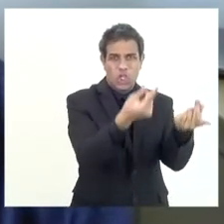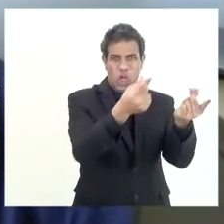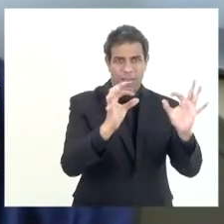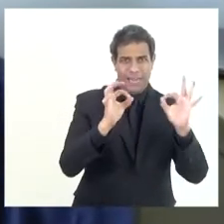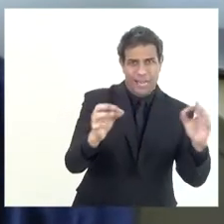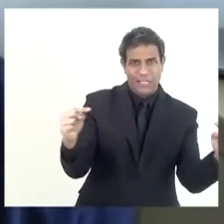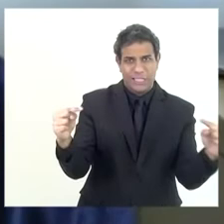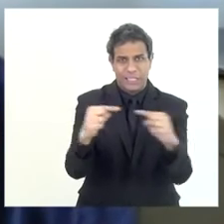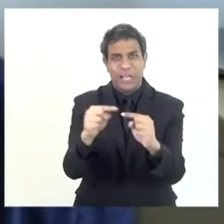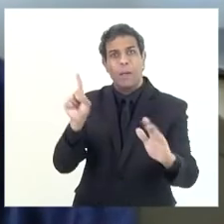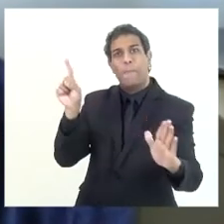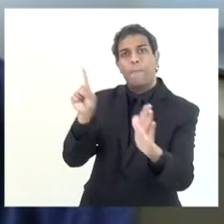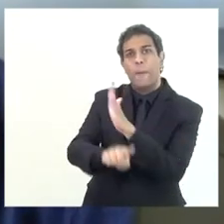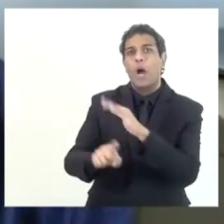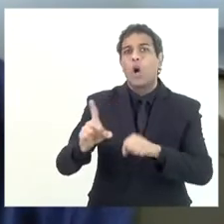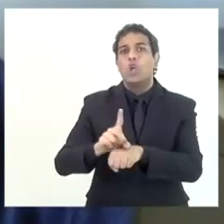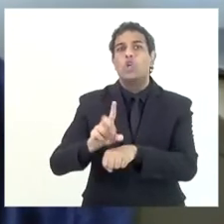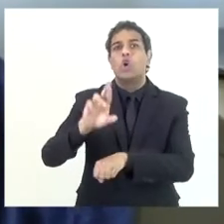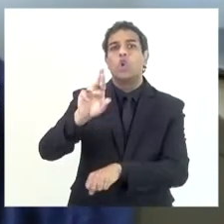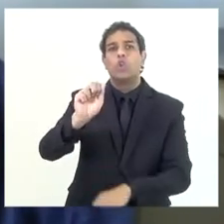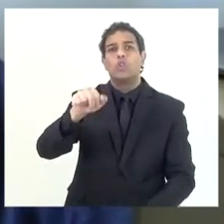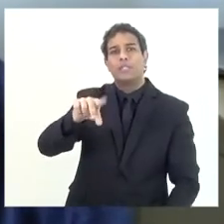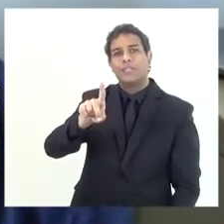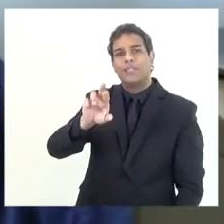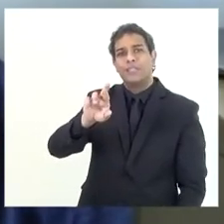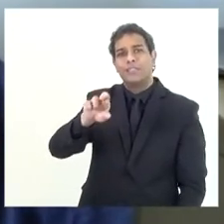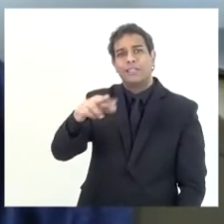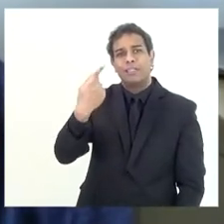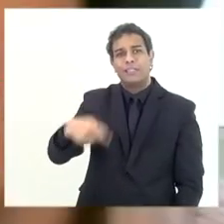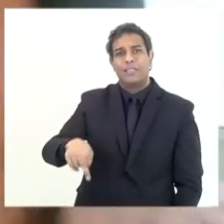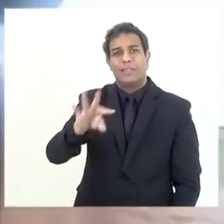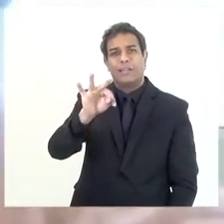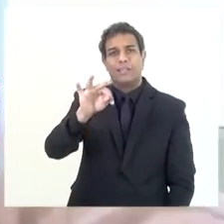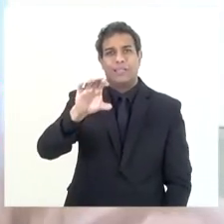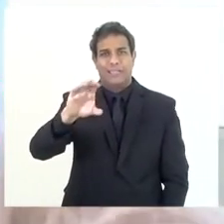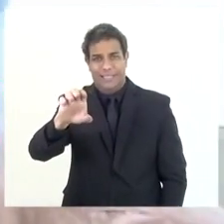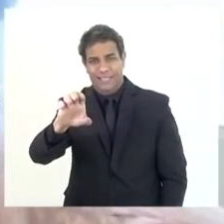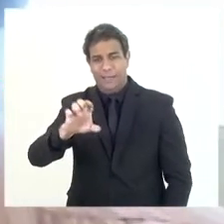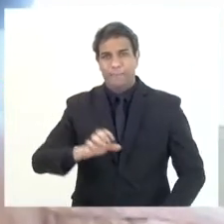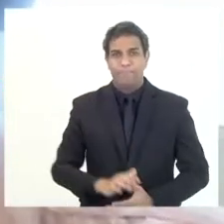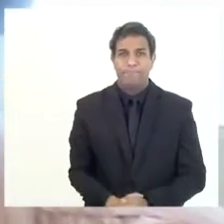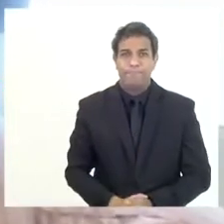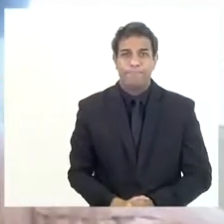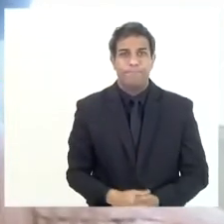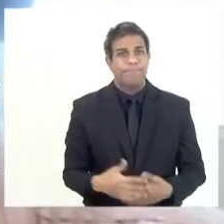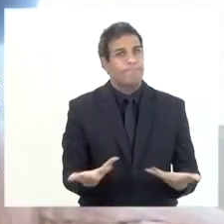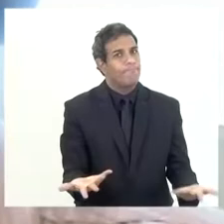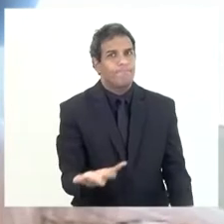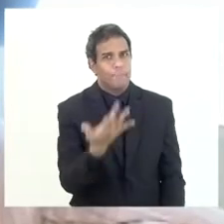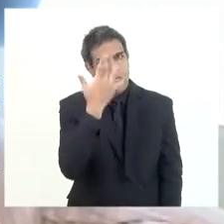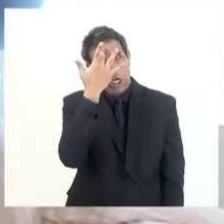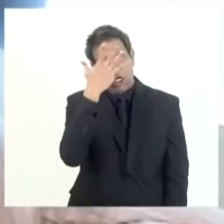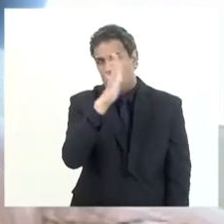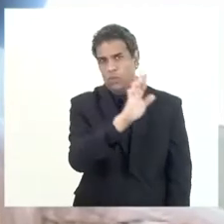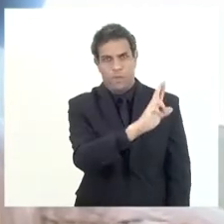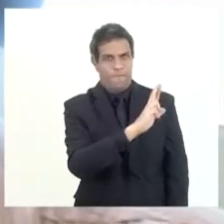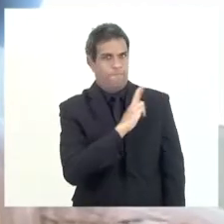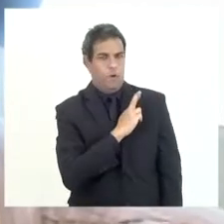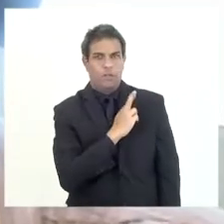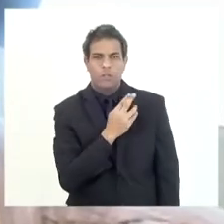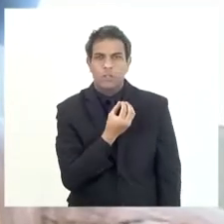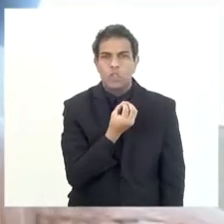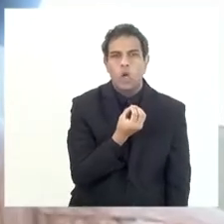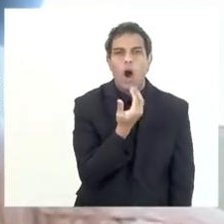Aí eu estou falando do André Cirne, do Tribunal de Contas. Sim, doutor. Olha, eu desconheço essa informação para essa